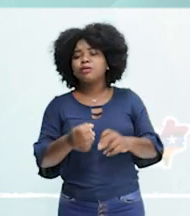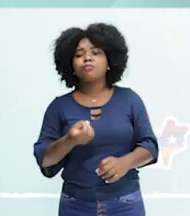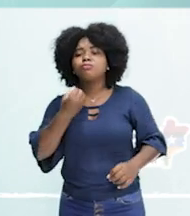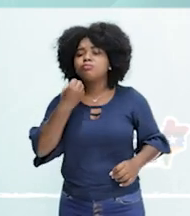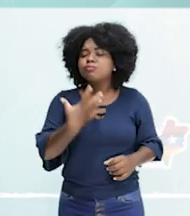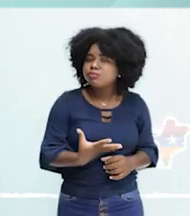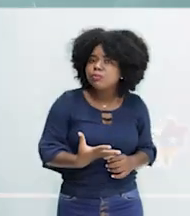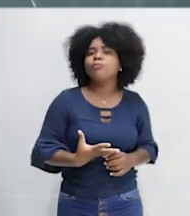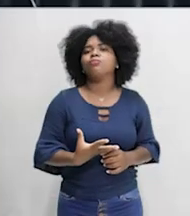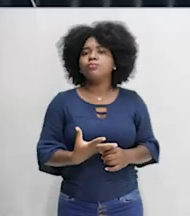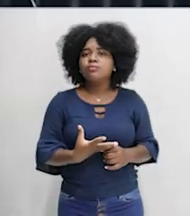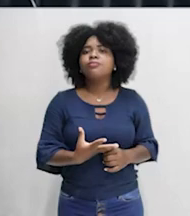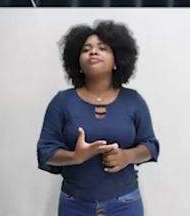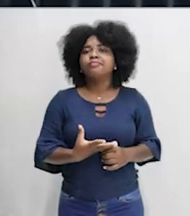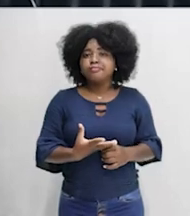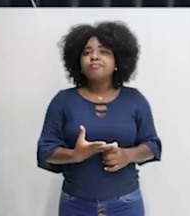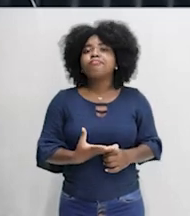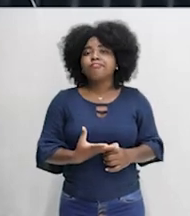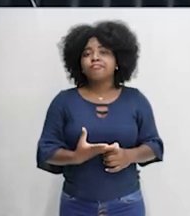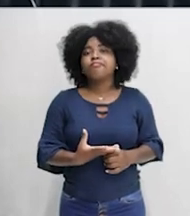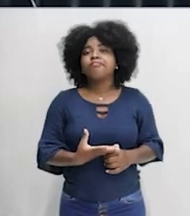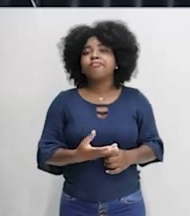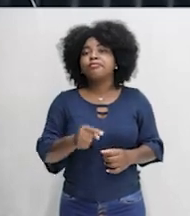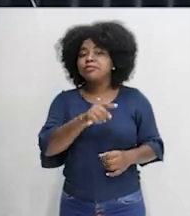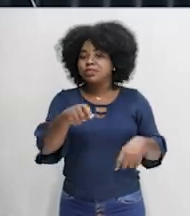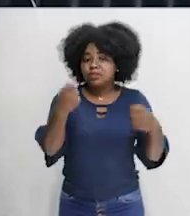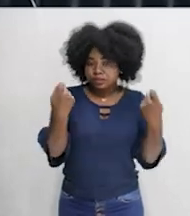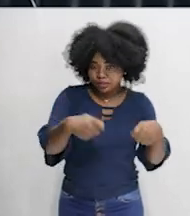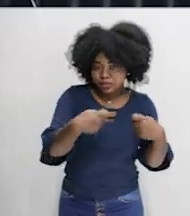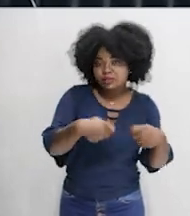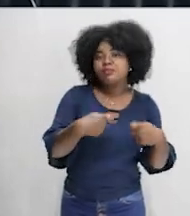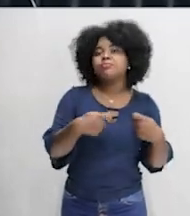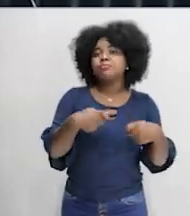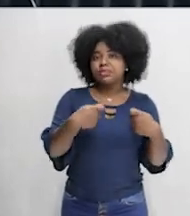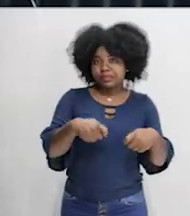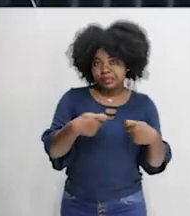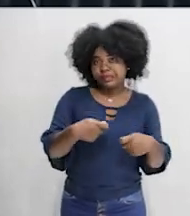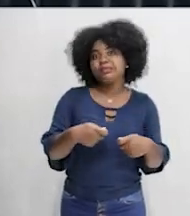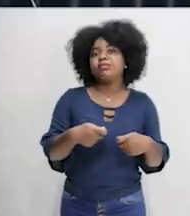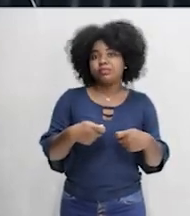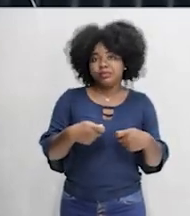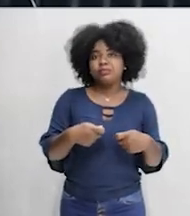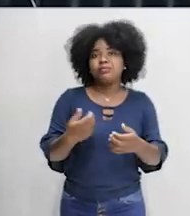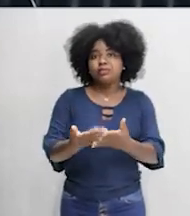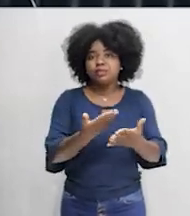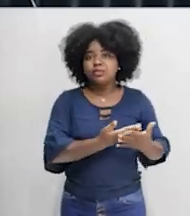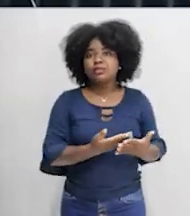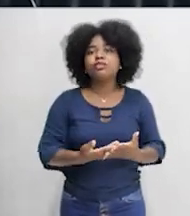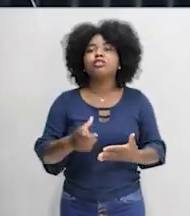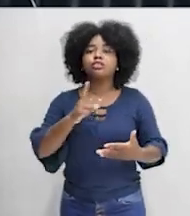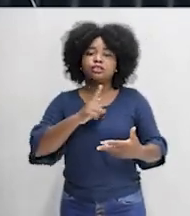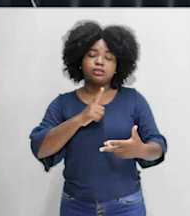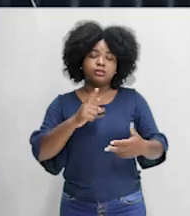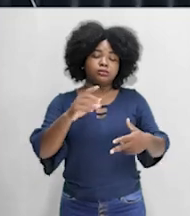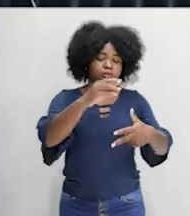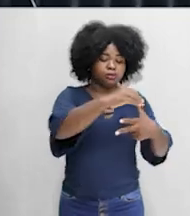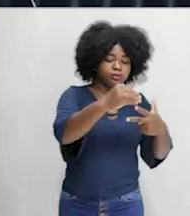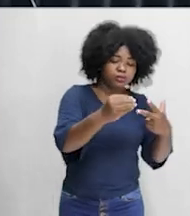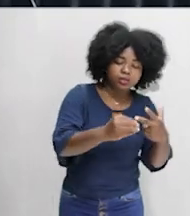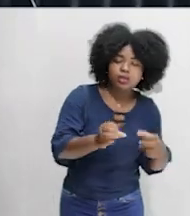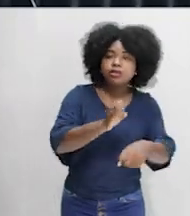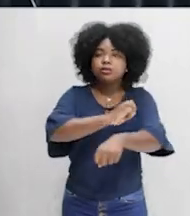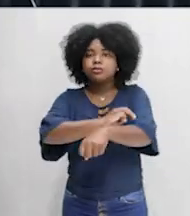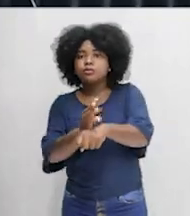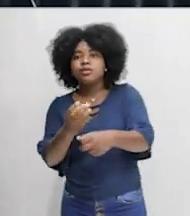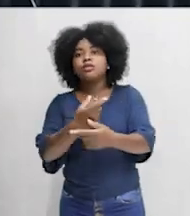evidência, né? Então, tu precisa estar atento pros teus certames, ENEM, pra nossa UEMA querida e